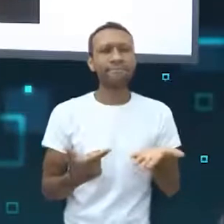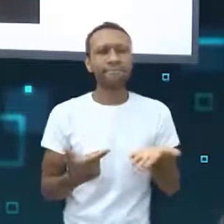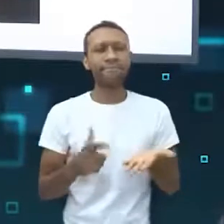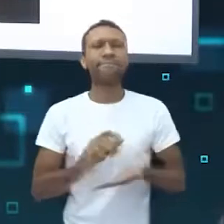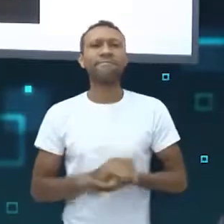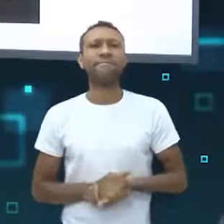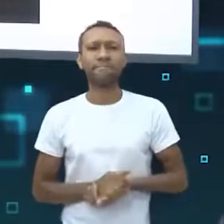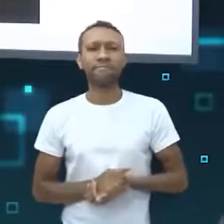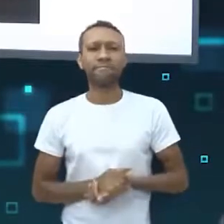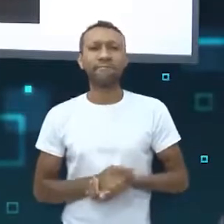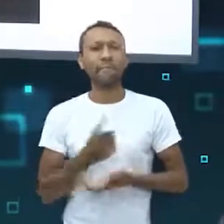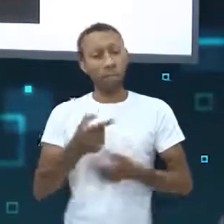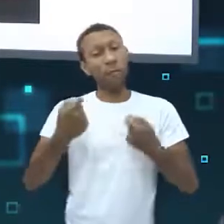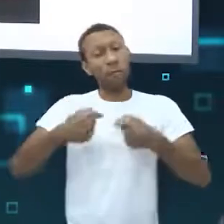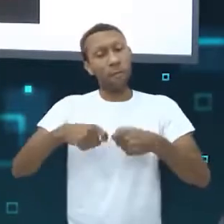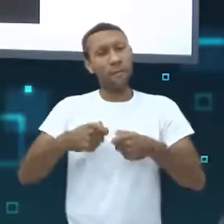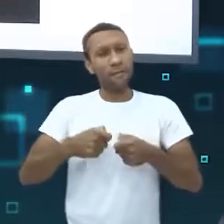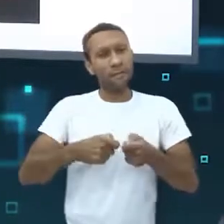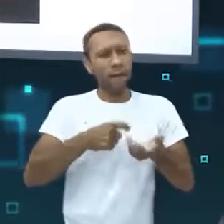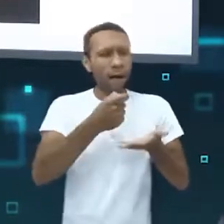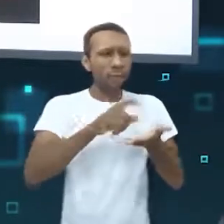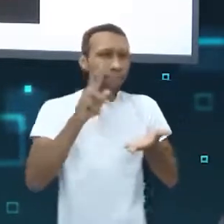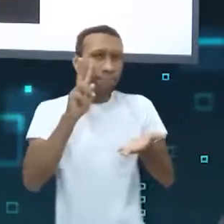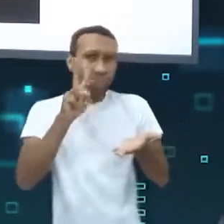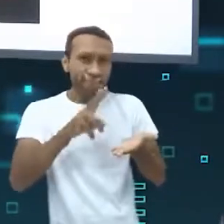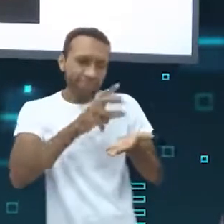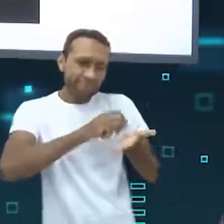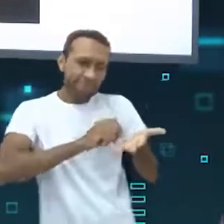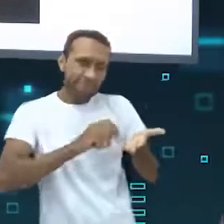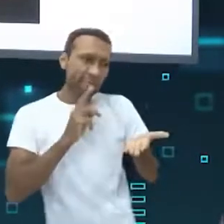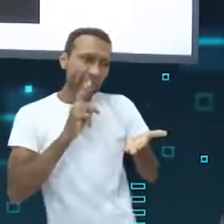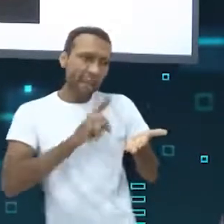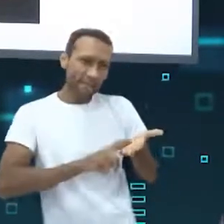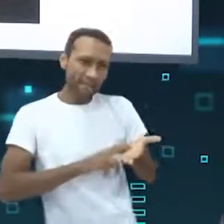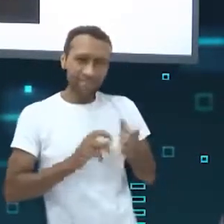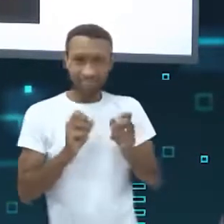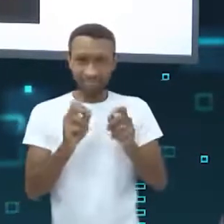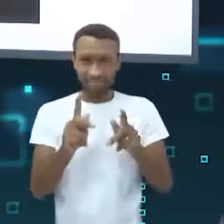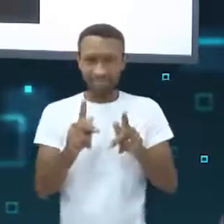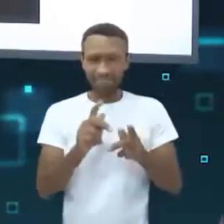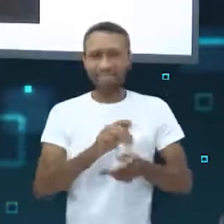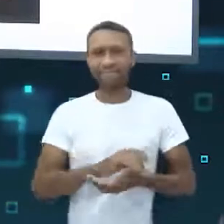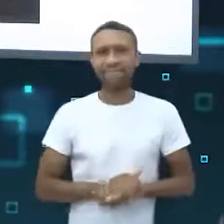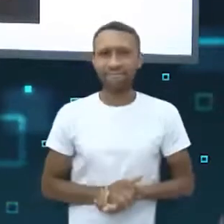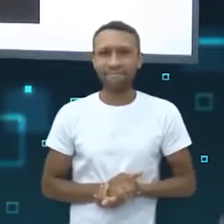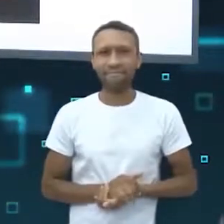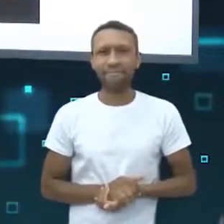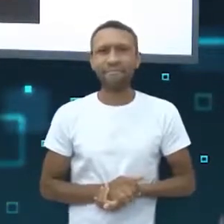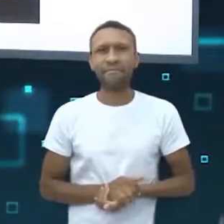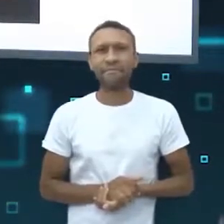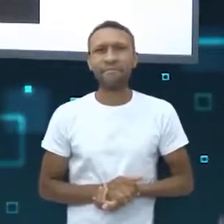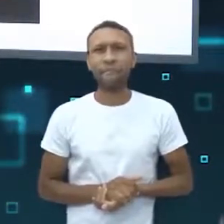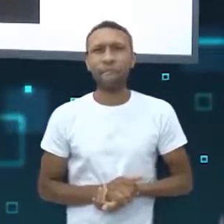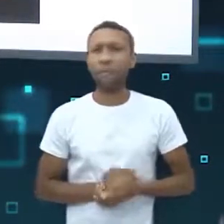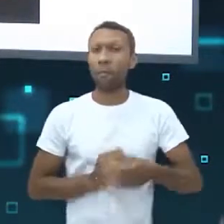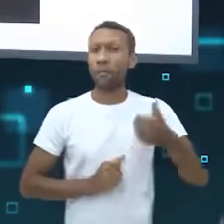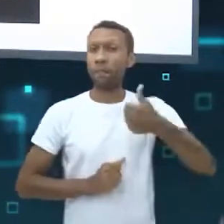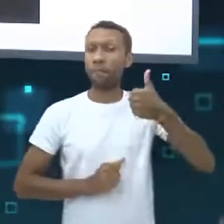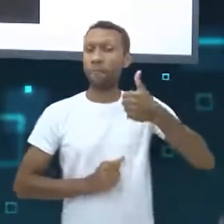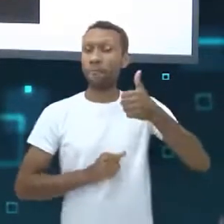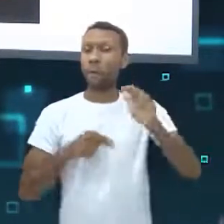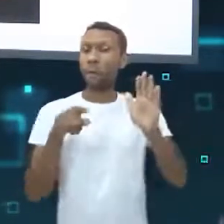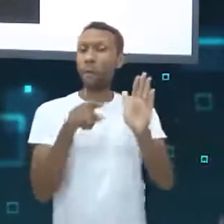caderno, que vocês vão precisar anotar as respostas de vocês para esse quiz, ok? Então, vamos lá. A primeira